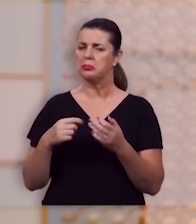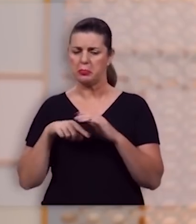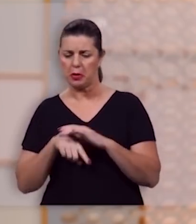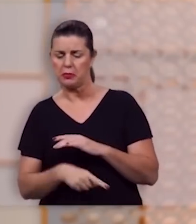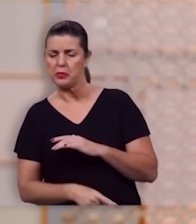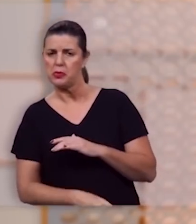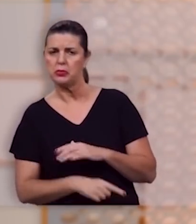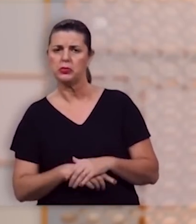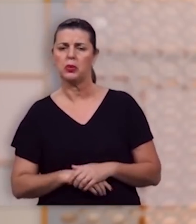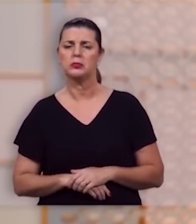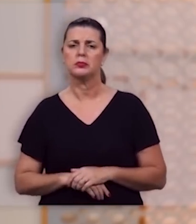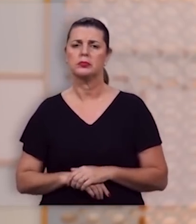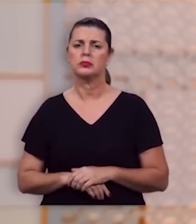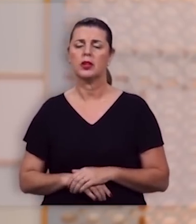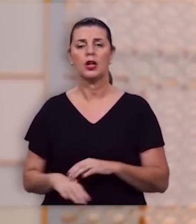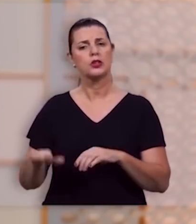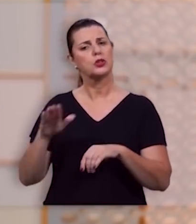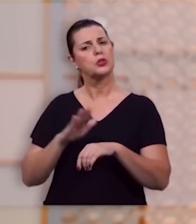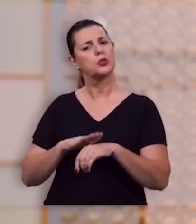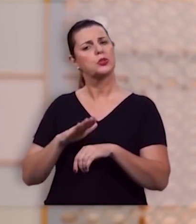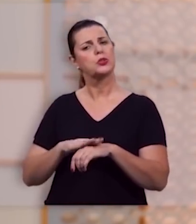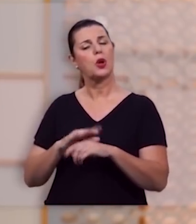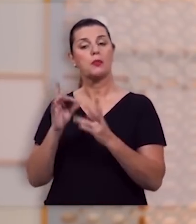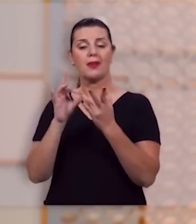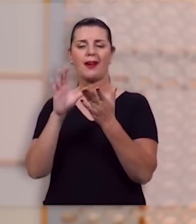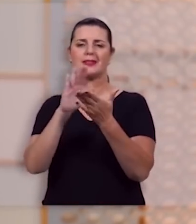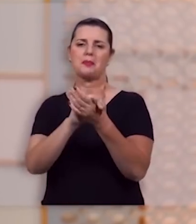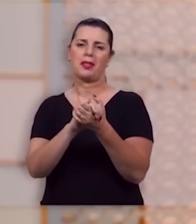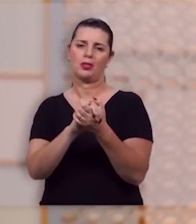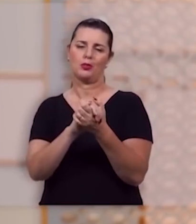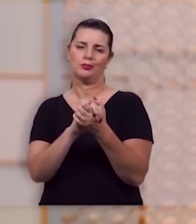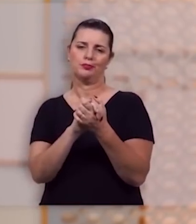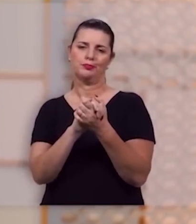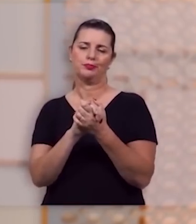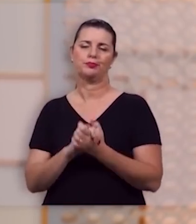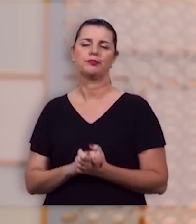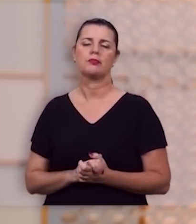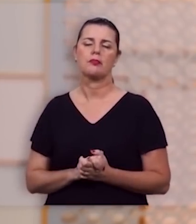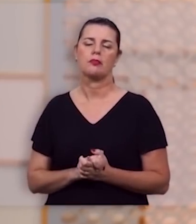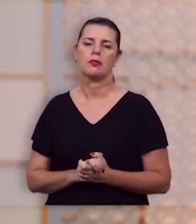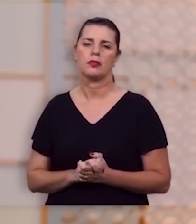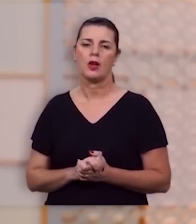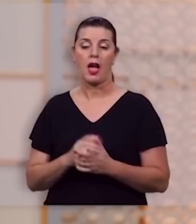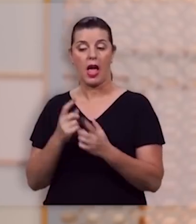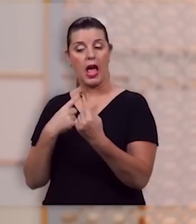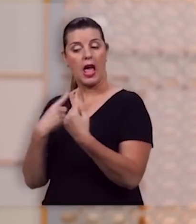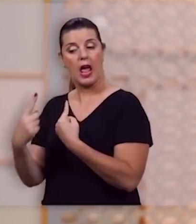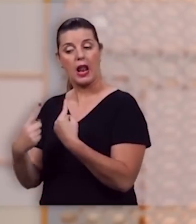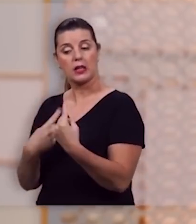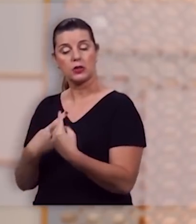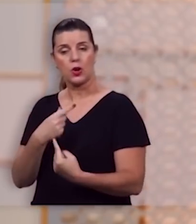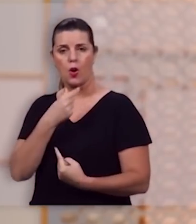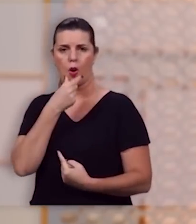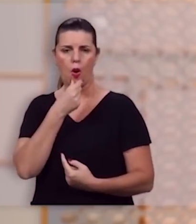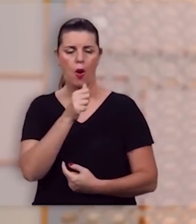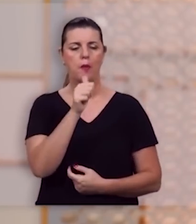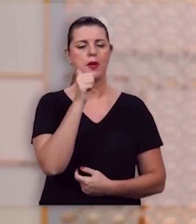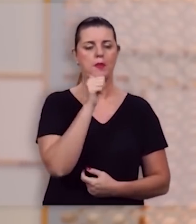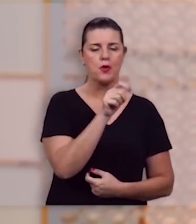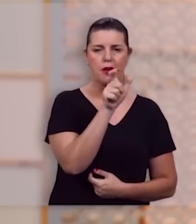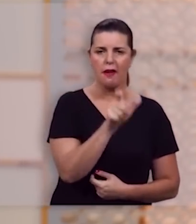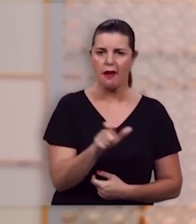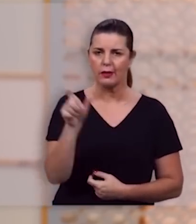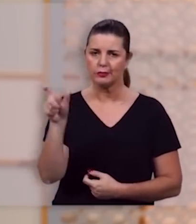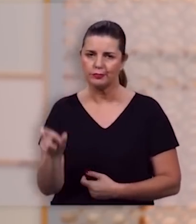profunda acerca do casamento do relacionamento entre o homem